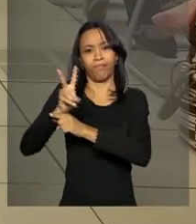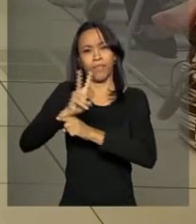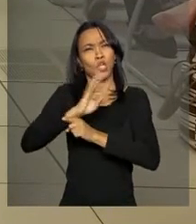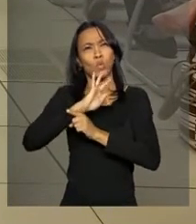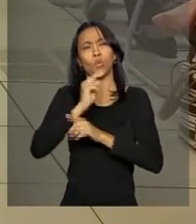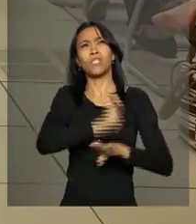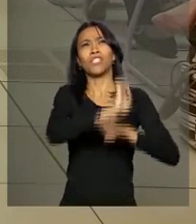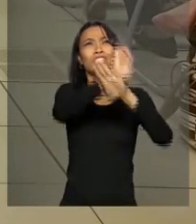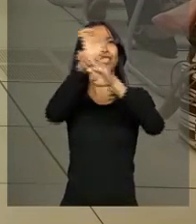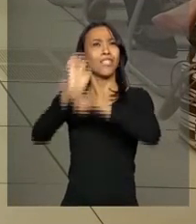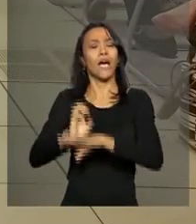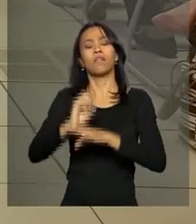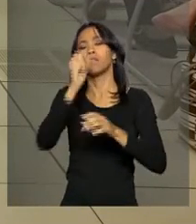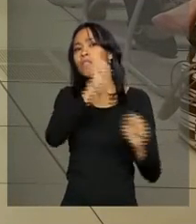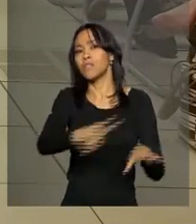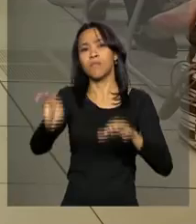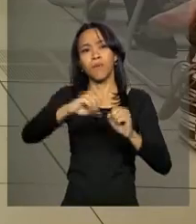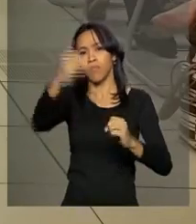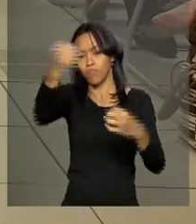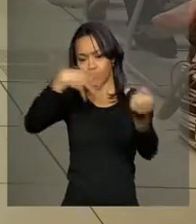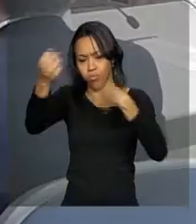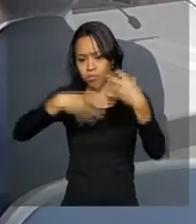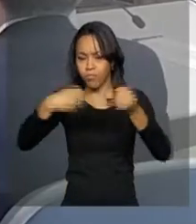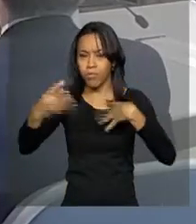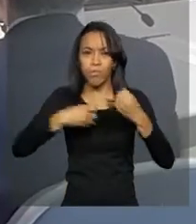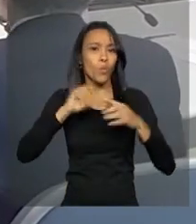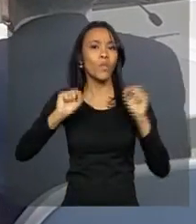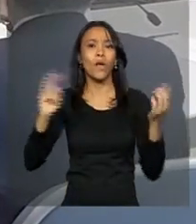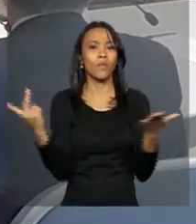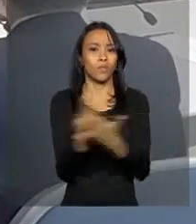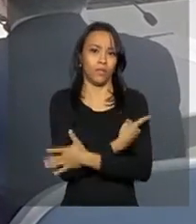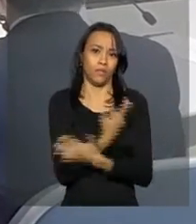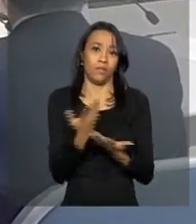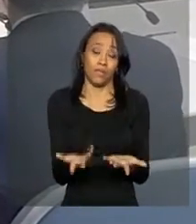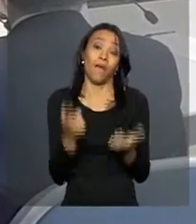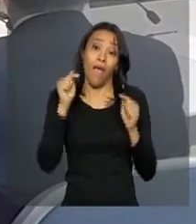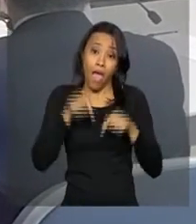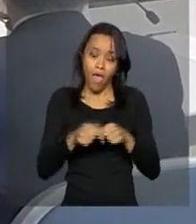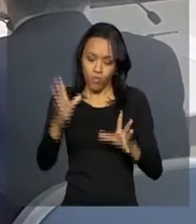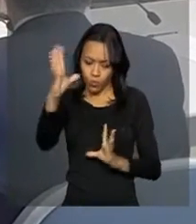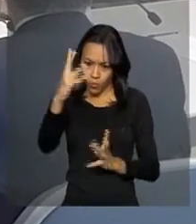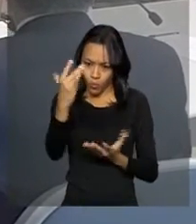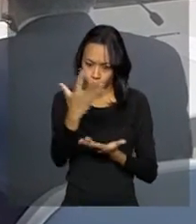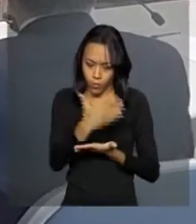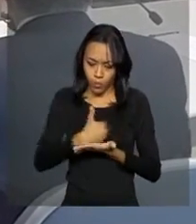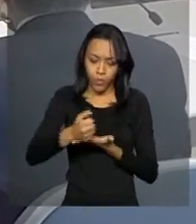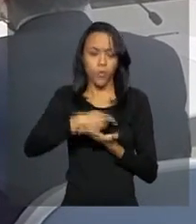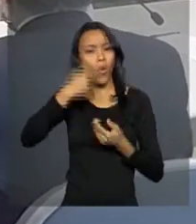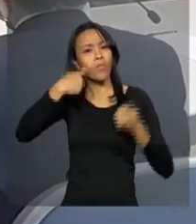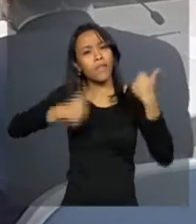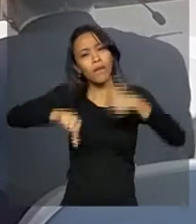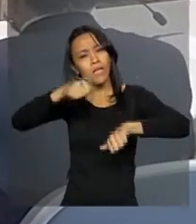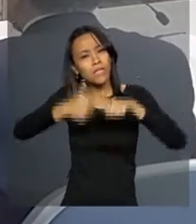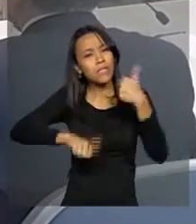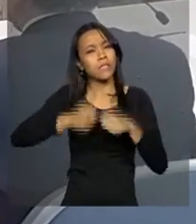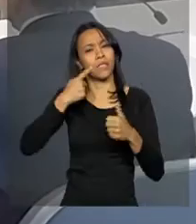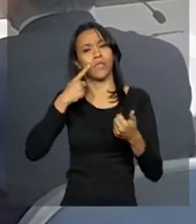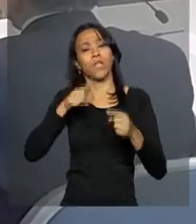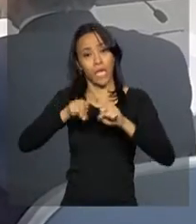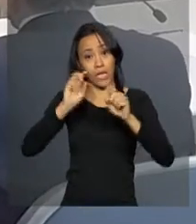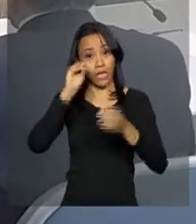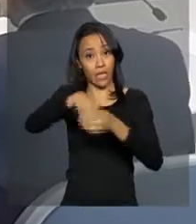estados enviam semanalmente dados sobre a mobilização. A partir disso é feito um balanço sobre o andamento do Plano Nacional de